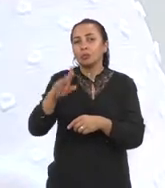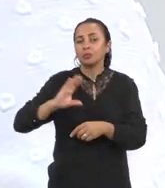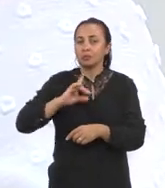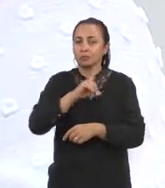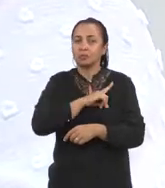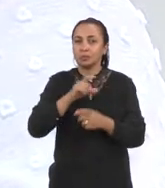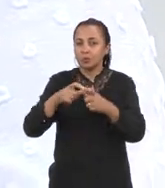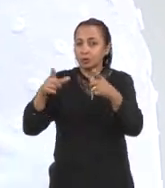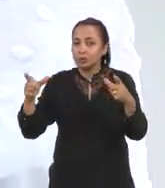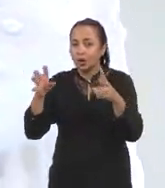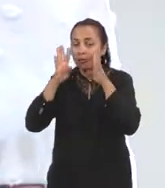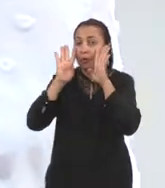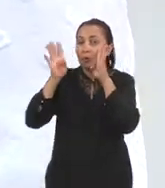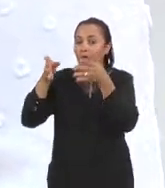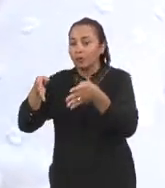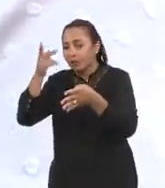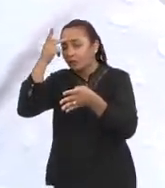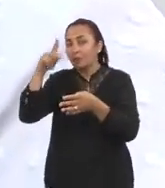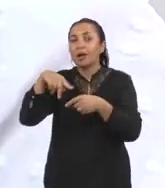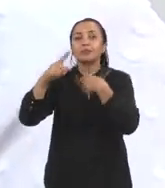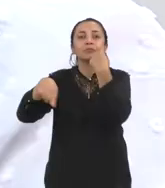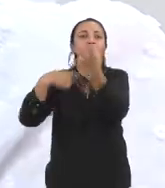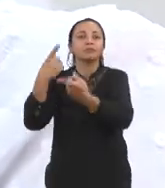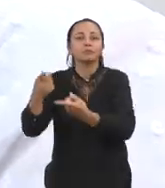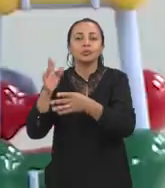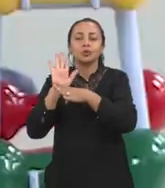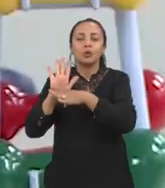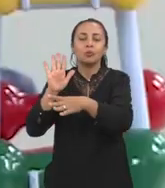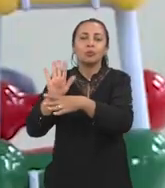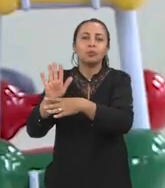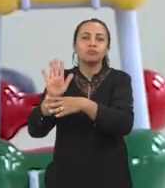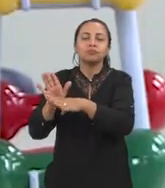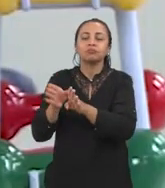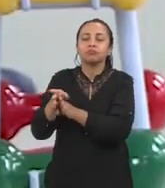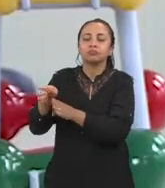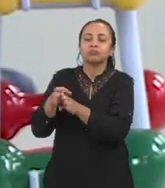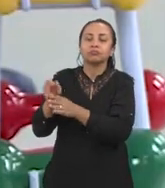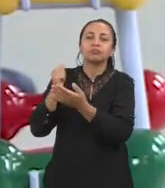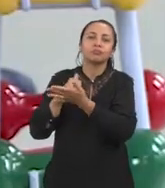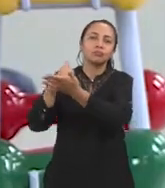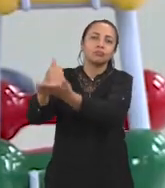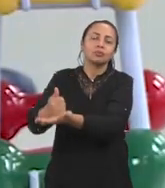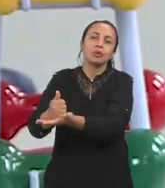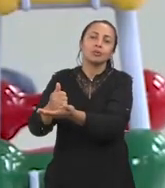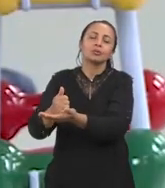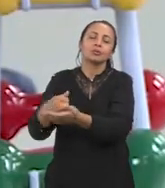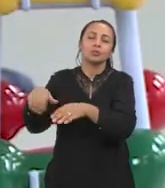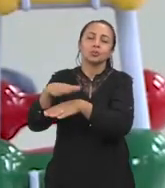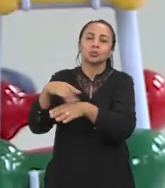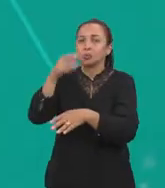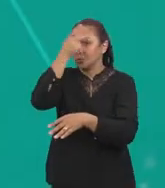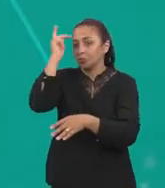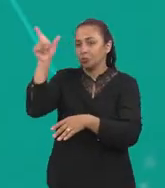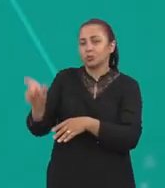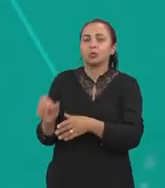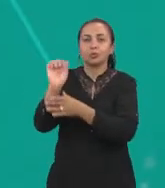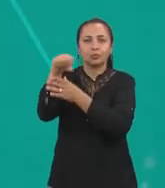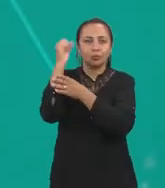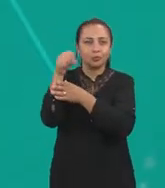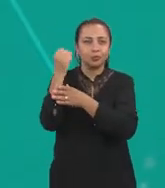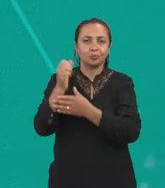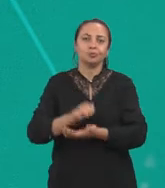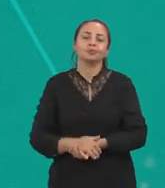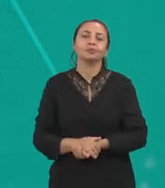extensão, que ela é mais voltada para o segundo momento, que é a assistência ao paciente através de orientações fisioterapeutas.